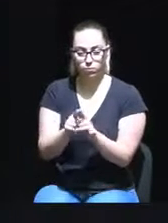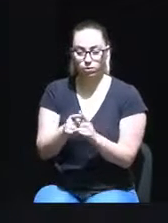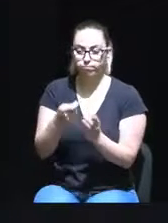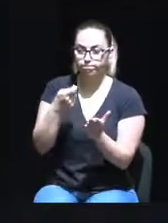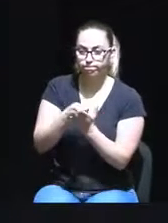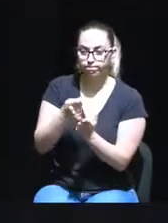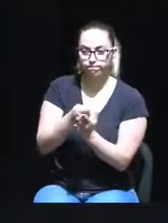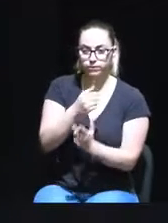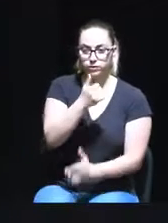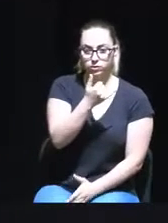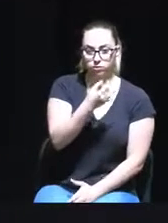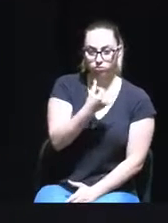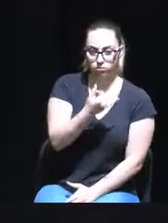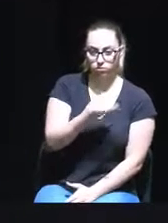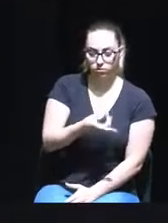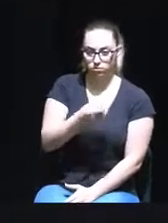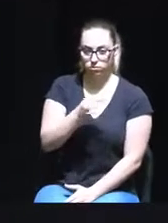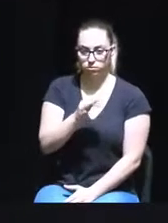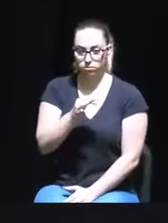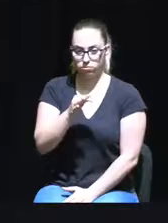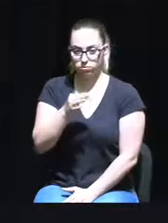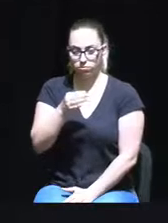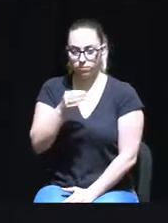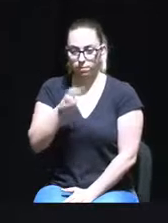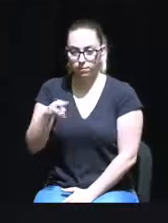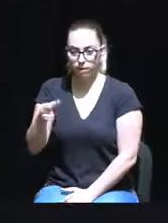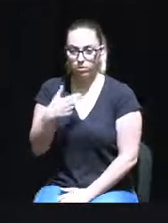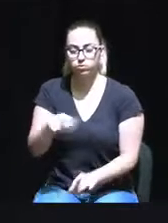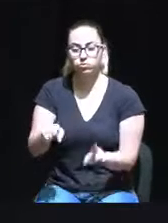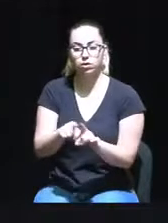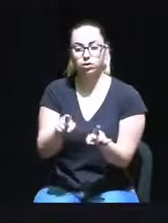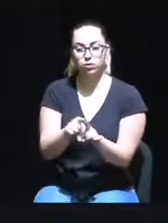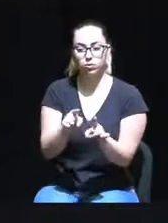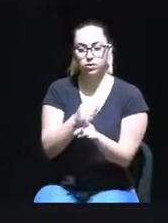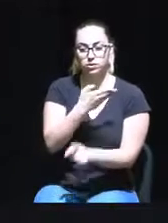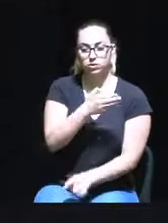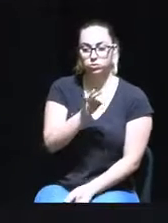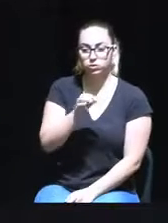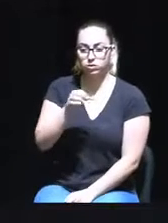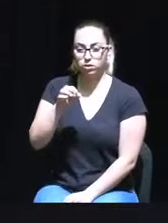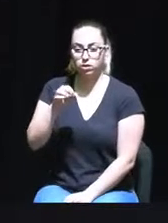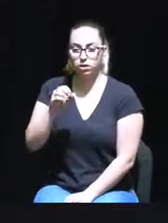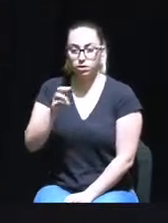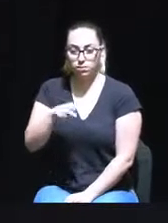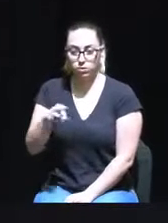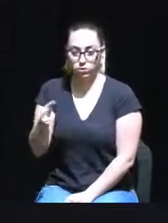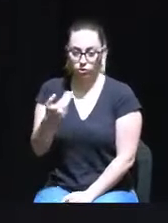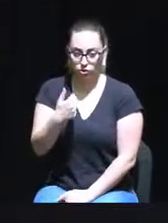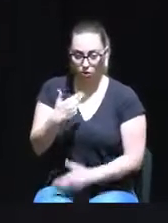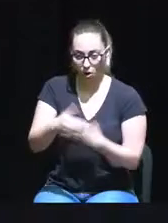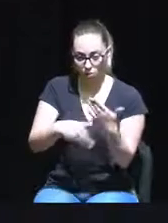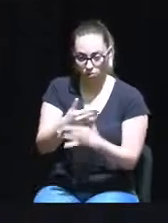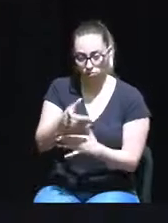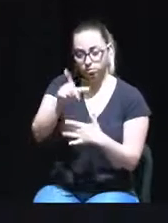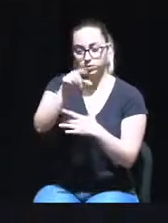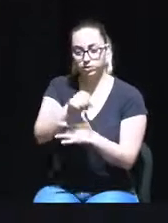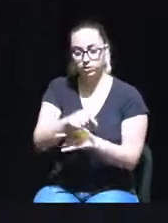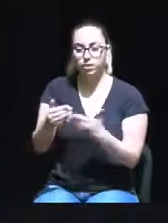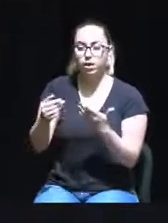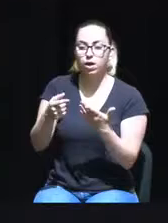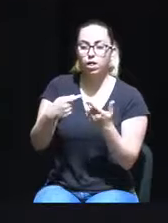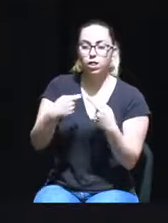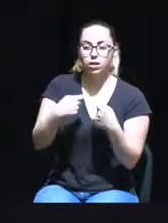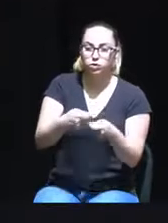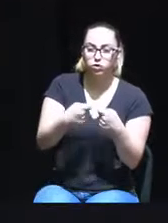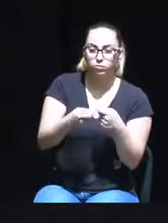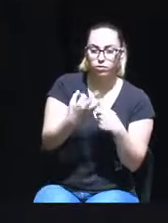cerca de 824 milhões, onde a receita gerada pela atividade operacional foi de 740 milhões de euros, enquanto que a despesa registrou perto